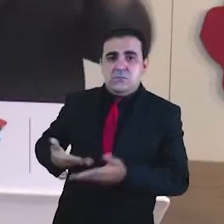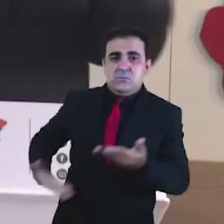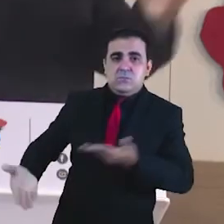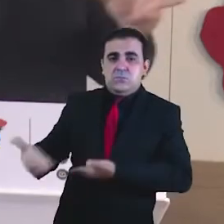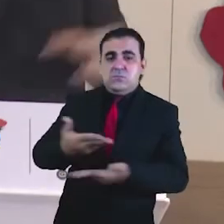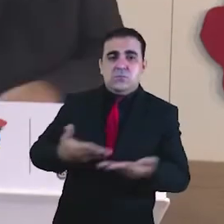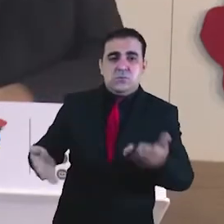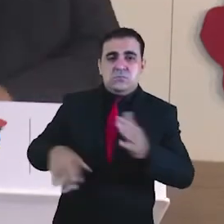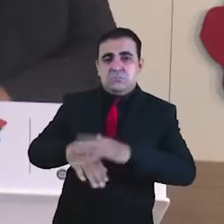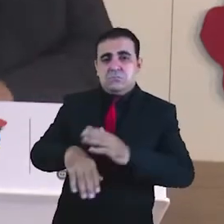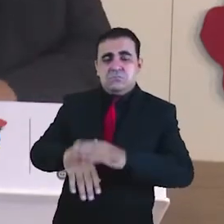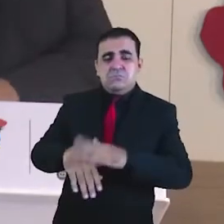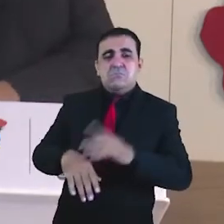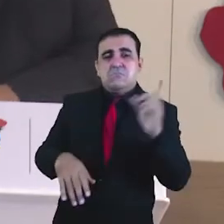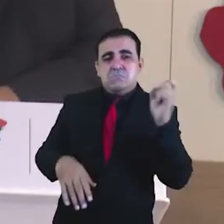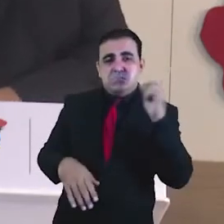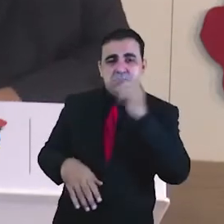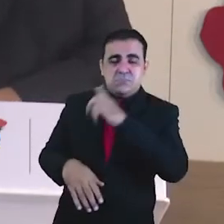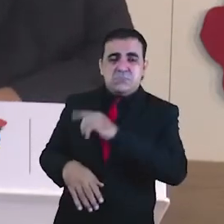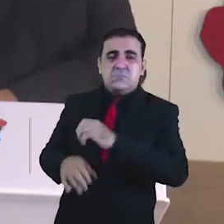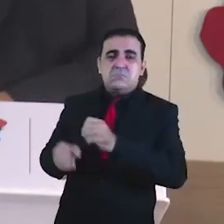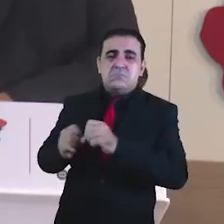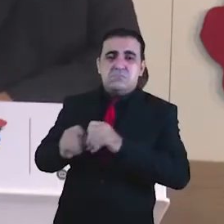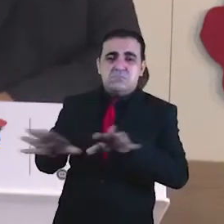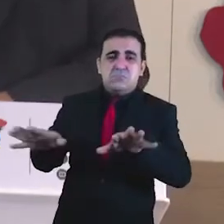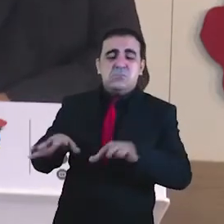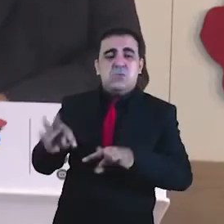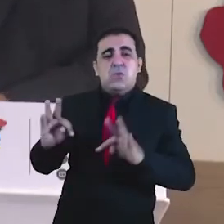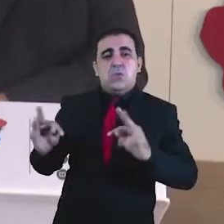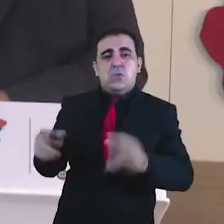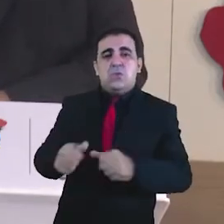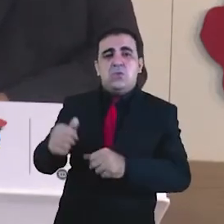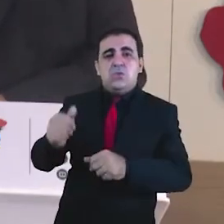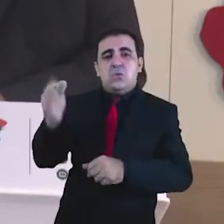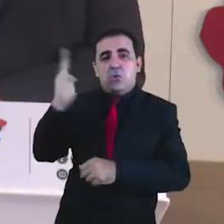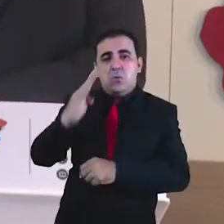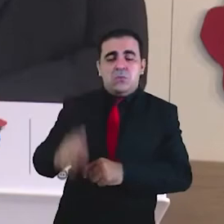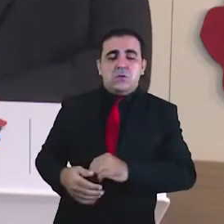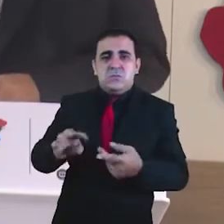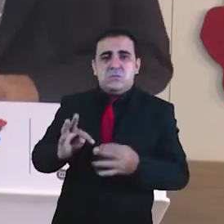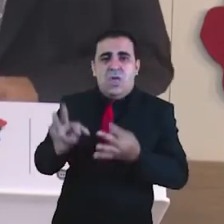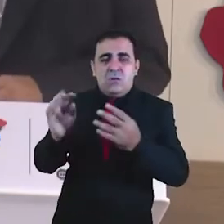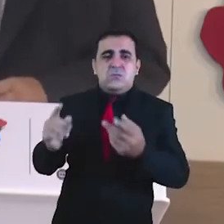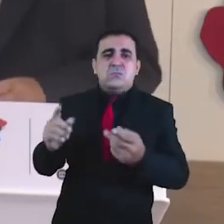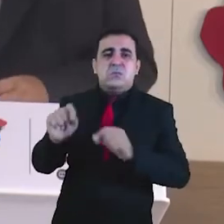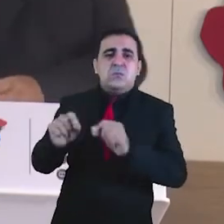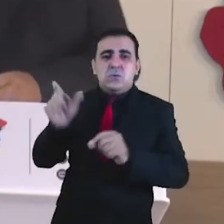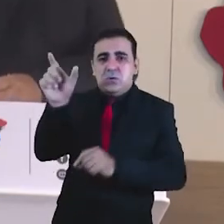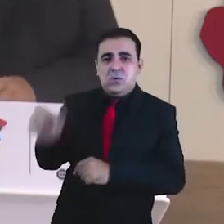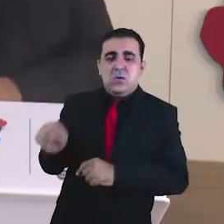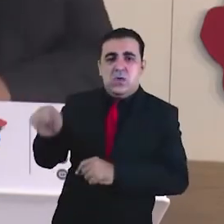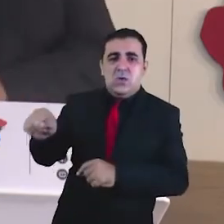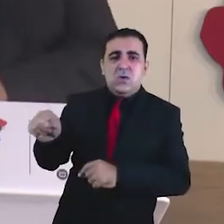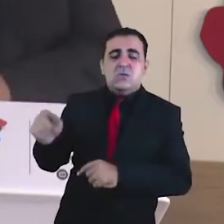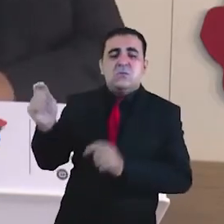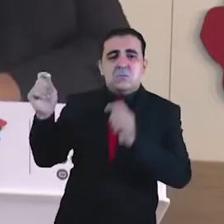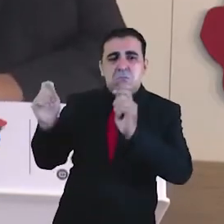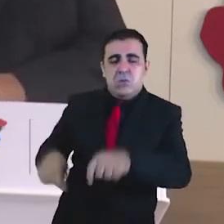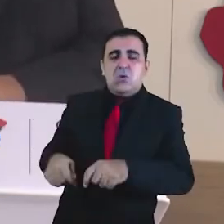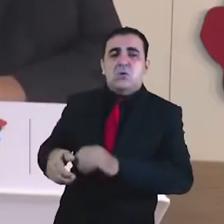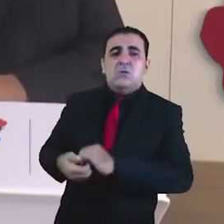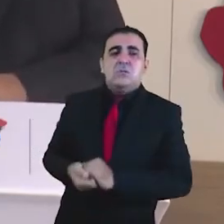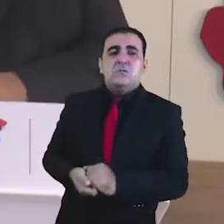esta terrível crise nacional que se abateu por sobre o nosso país. O governador finalizou a coletiva